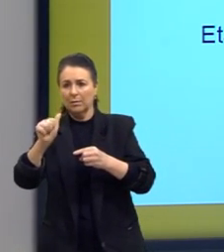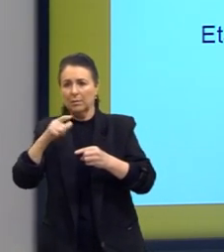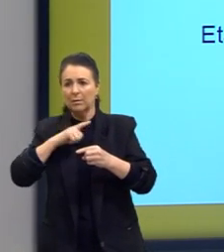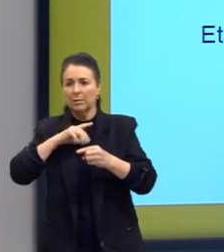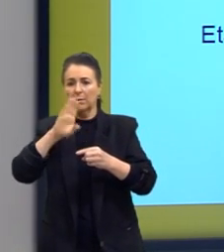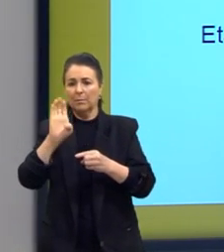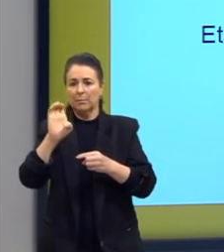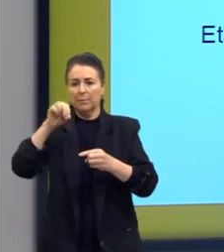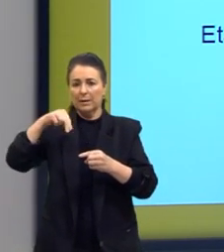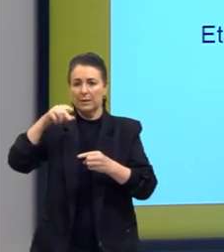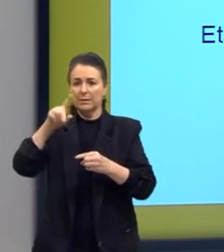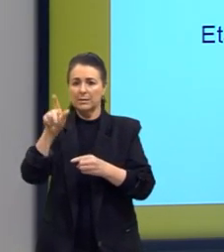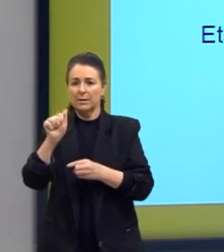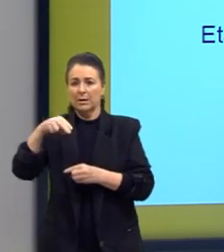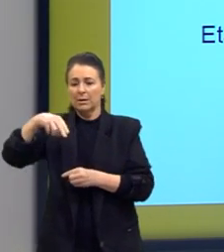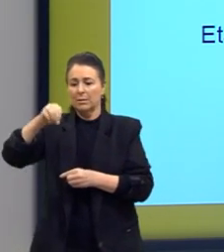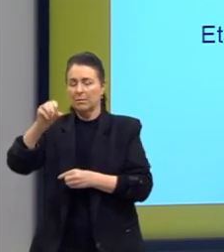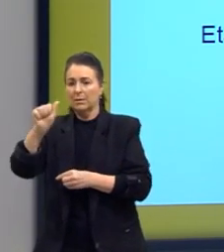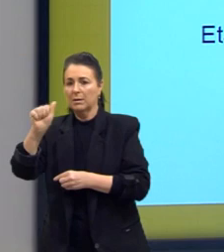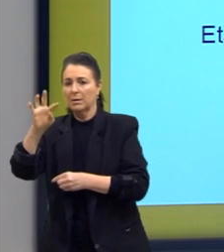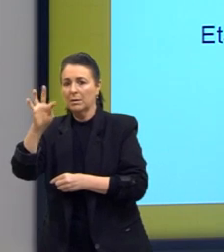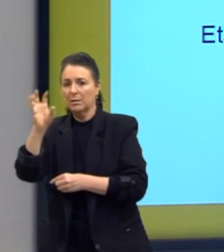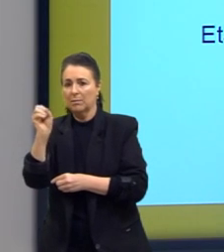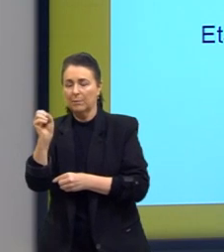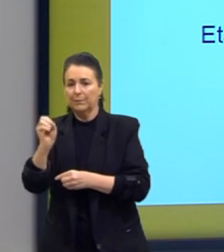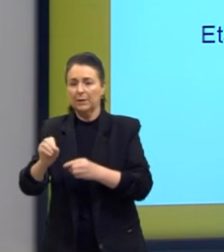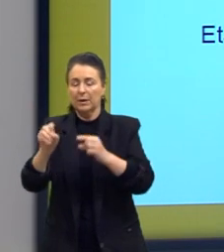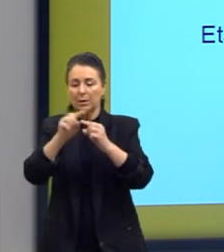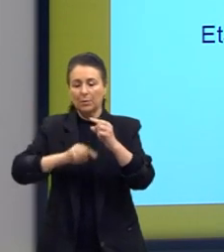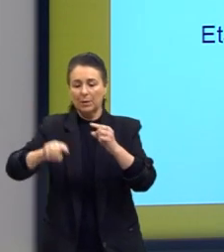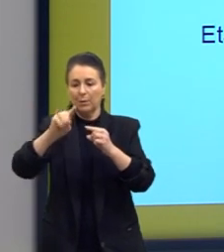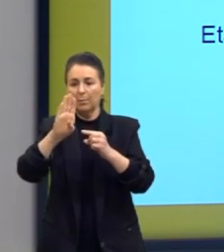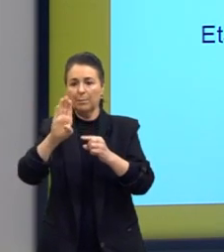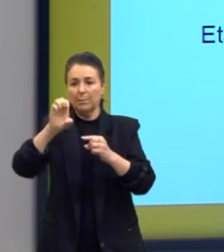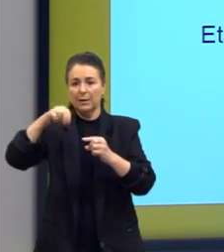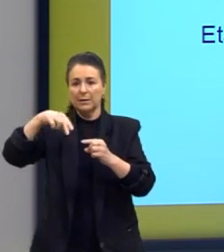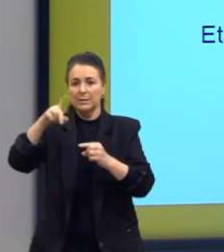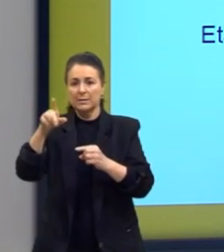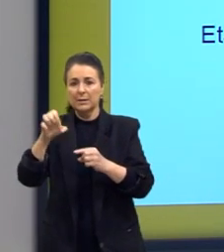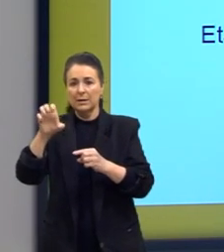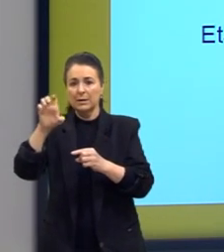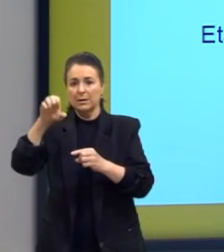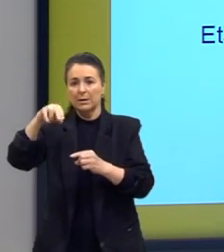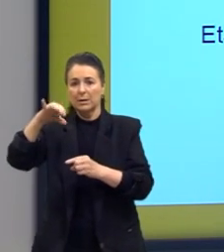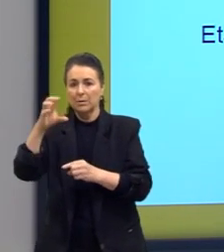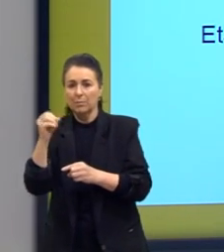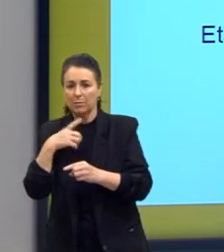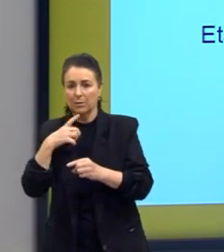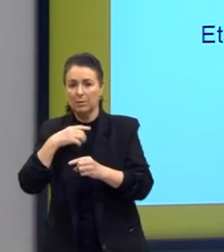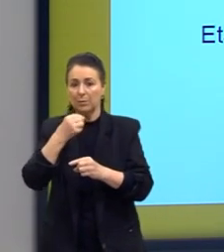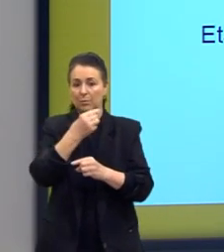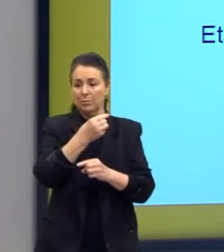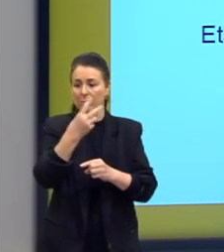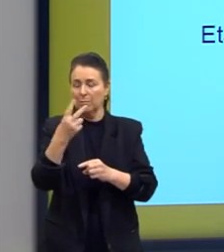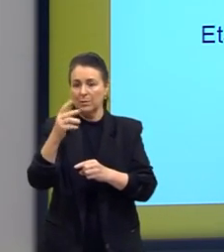benzenoato, que é um anel benzênico, D, um, dois, etila.